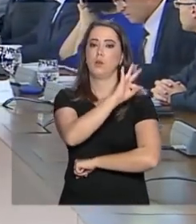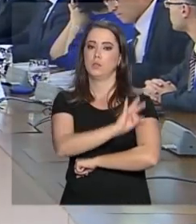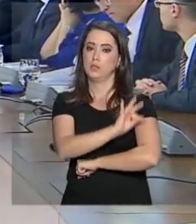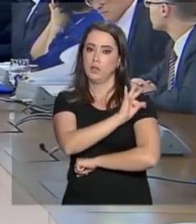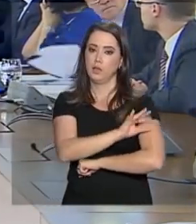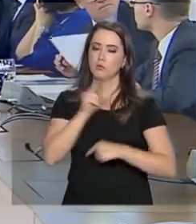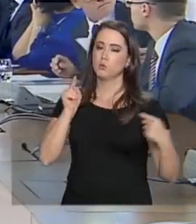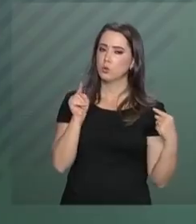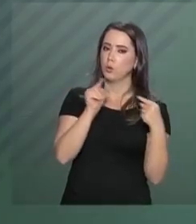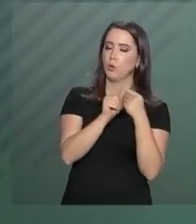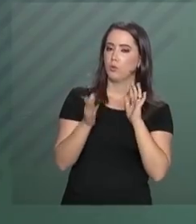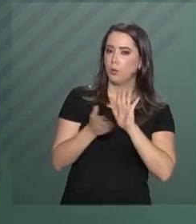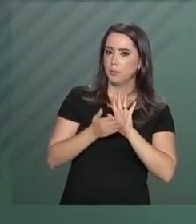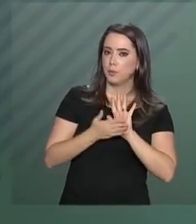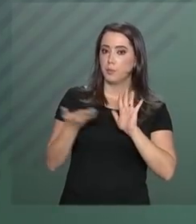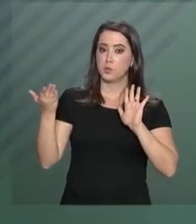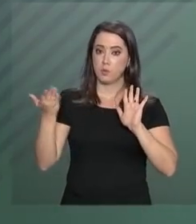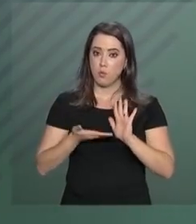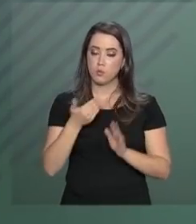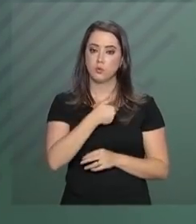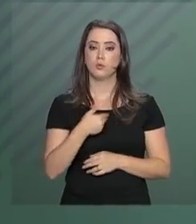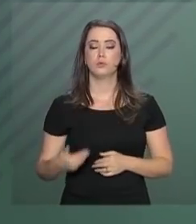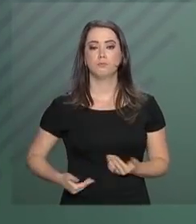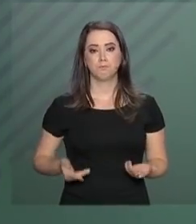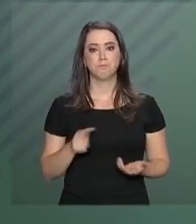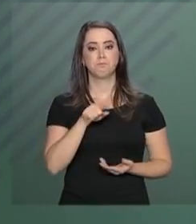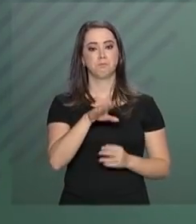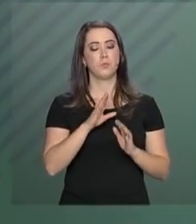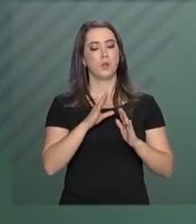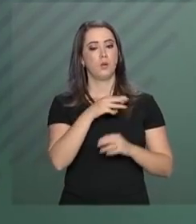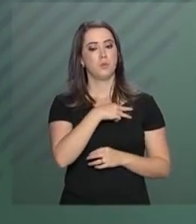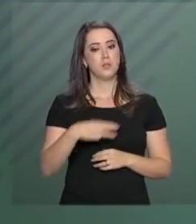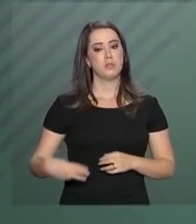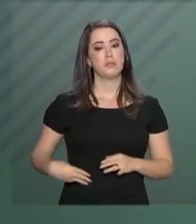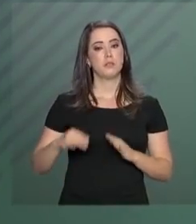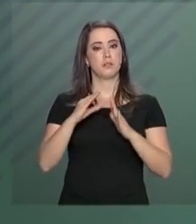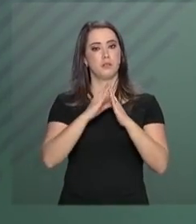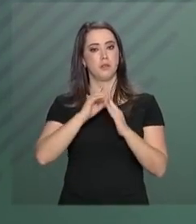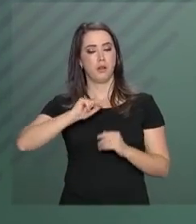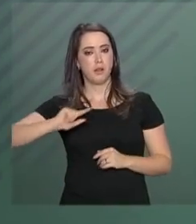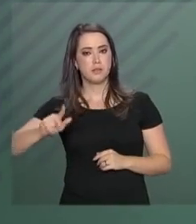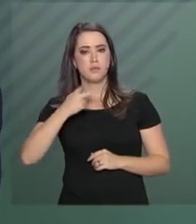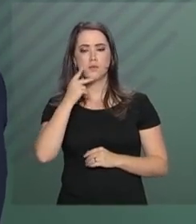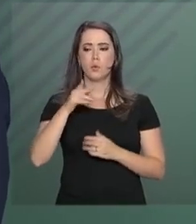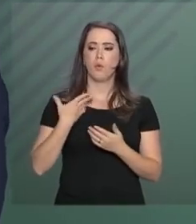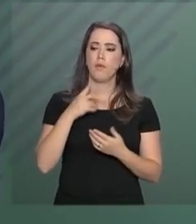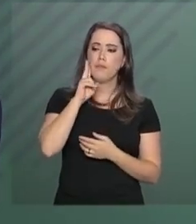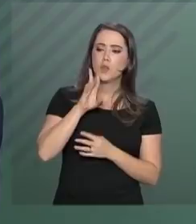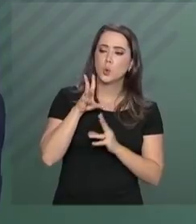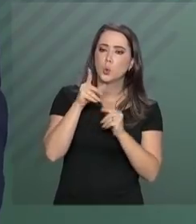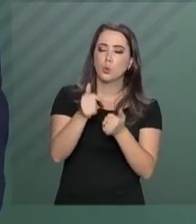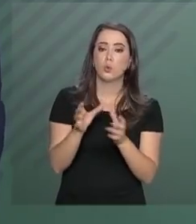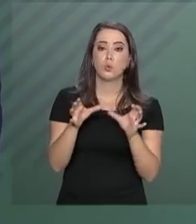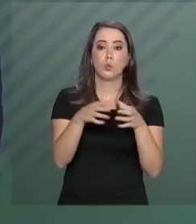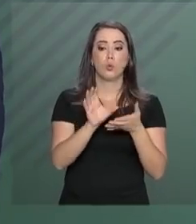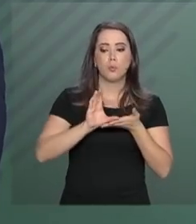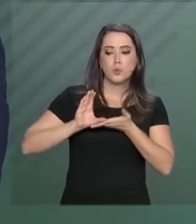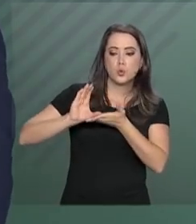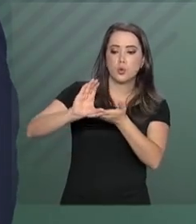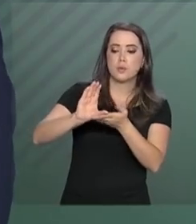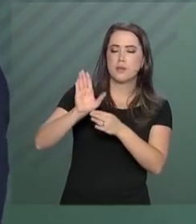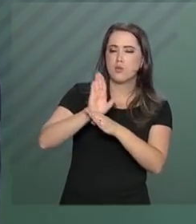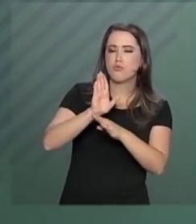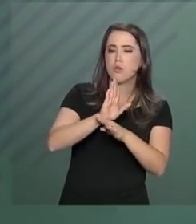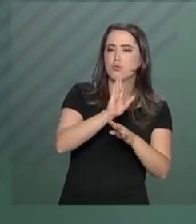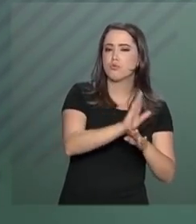da atual gestão. Segundo o ministro-chefe da Casa Civil, o governo também vai revisar todos os conselhos de assessoramento